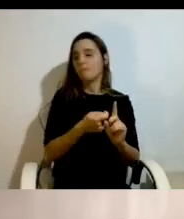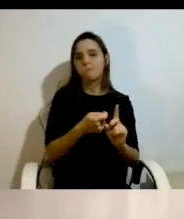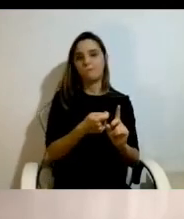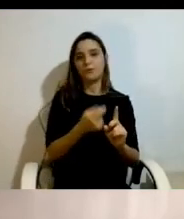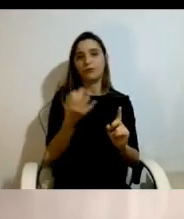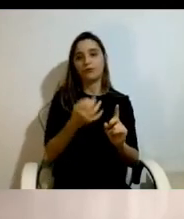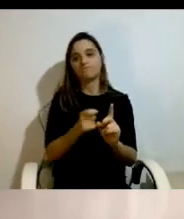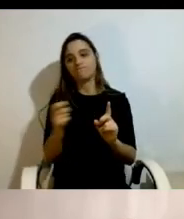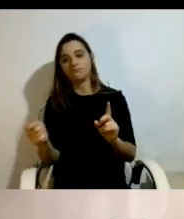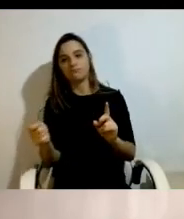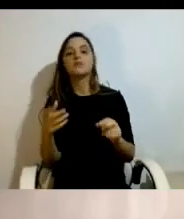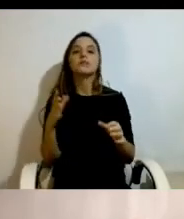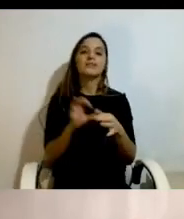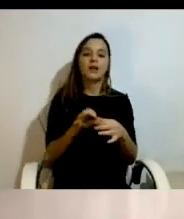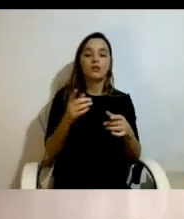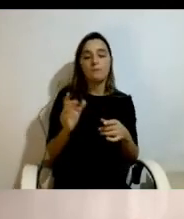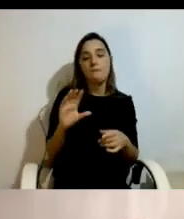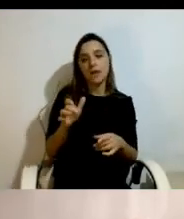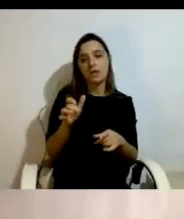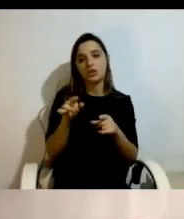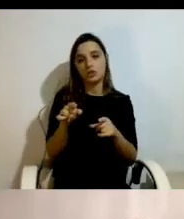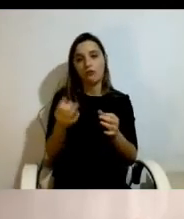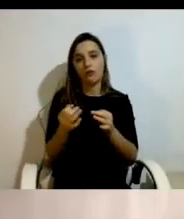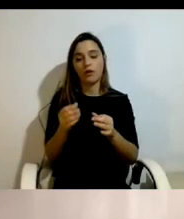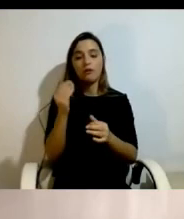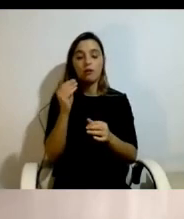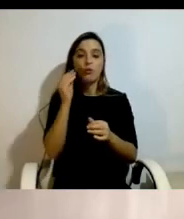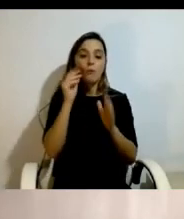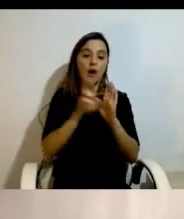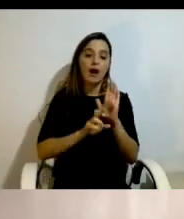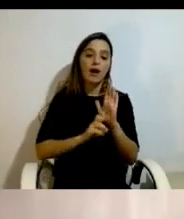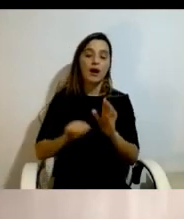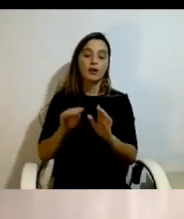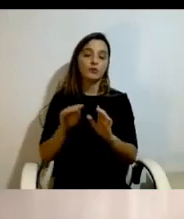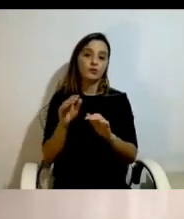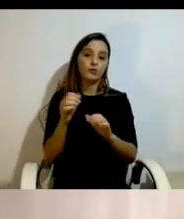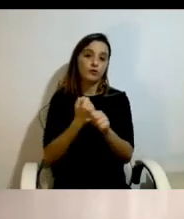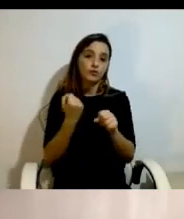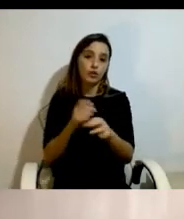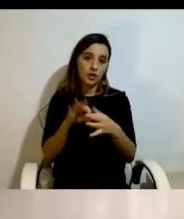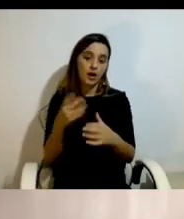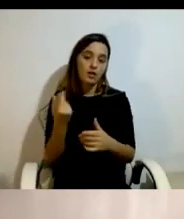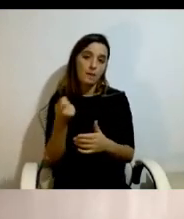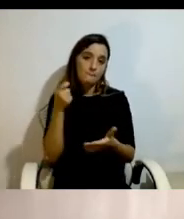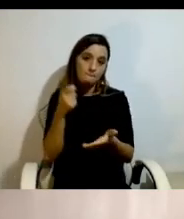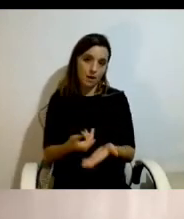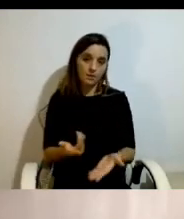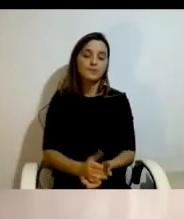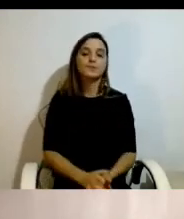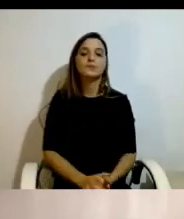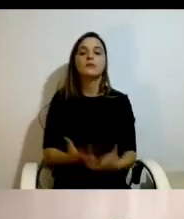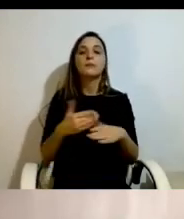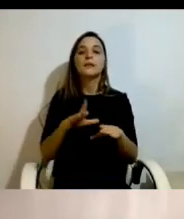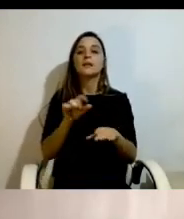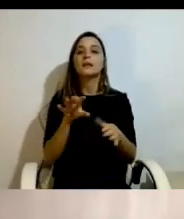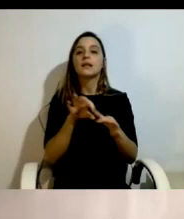de como funcionavam estes pagamentos, mas também ao nível da